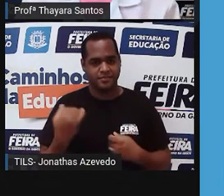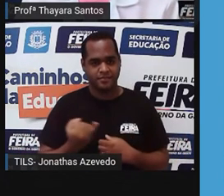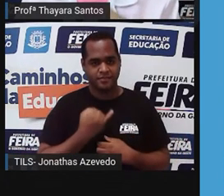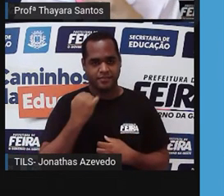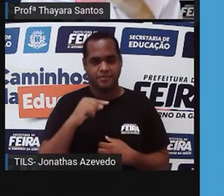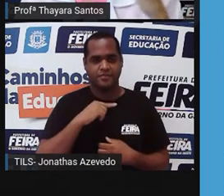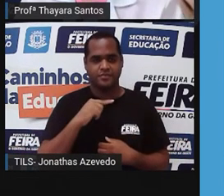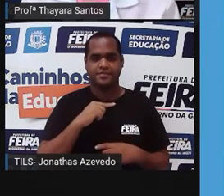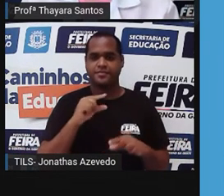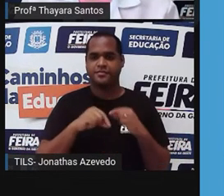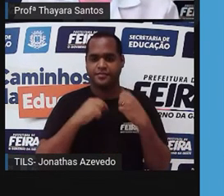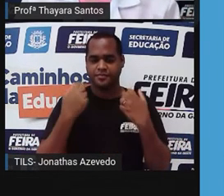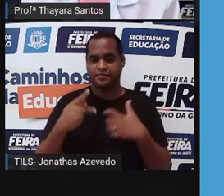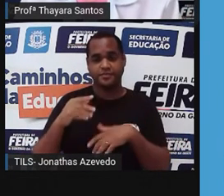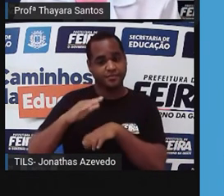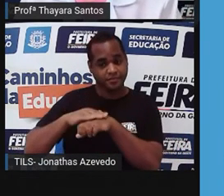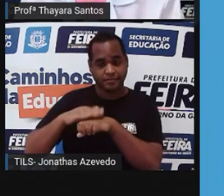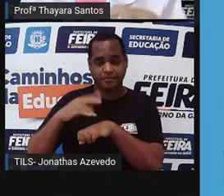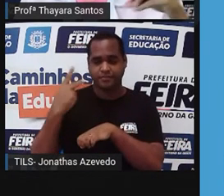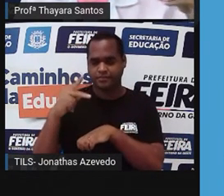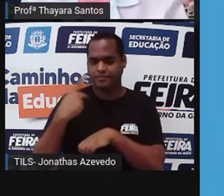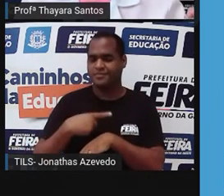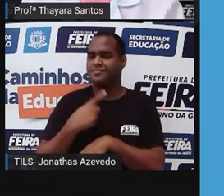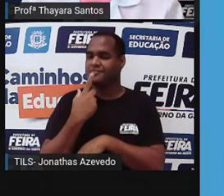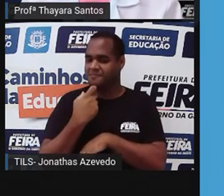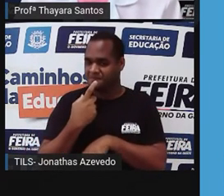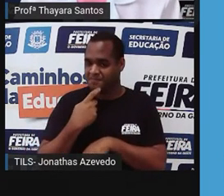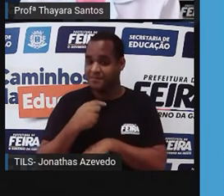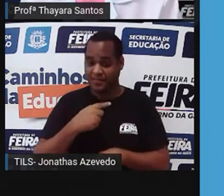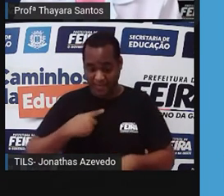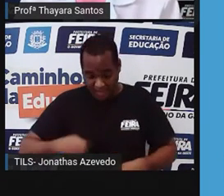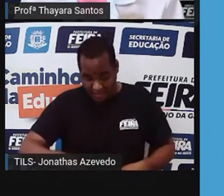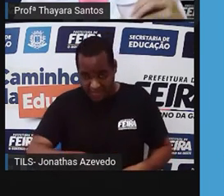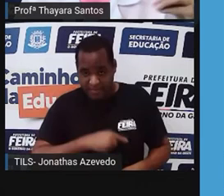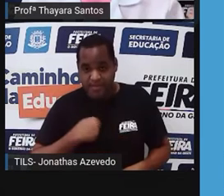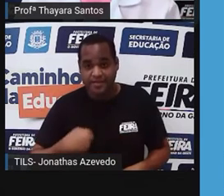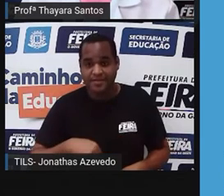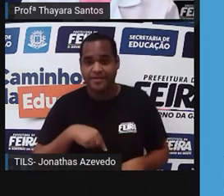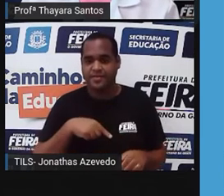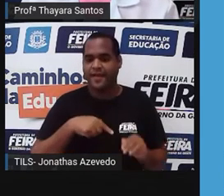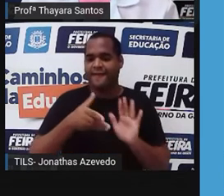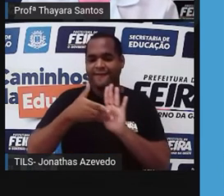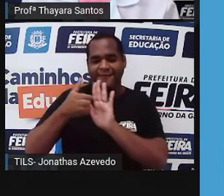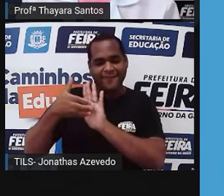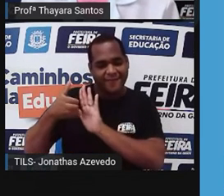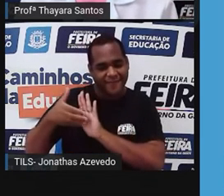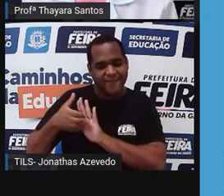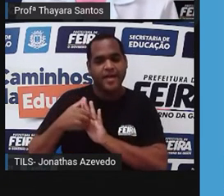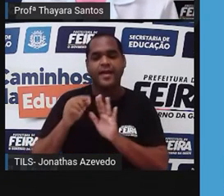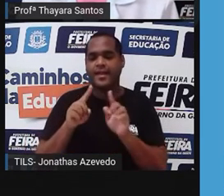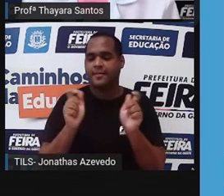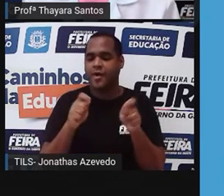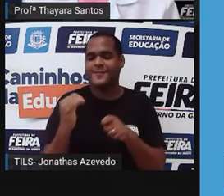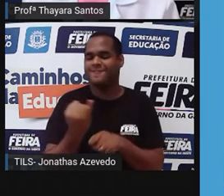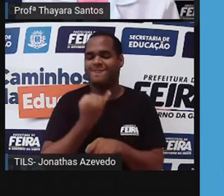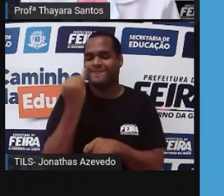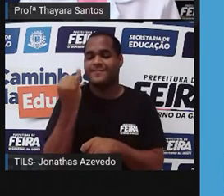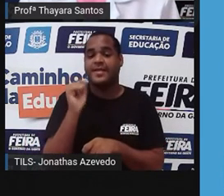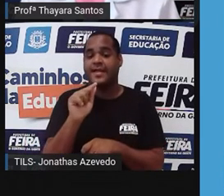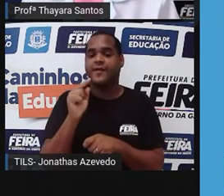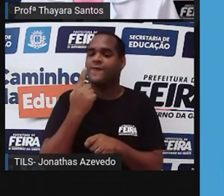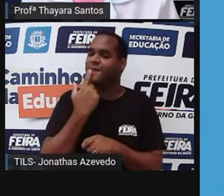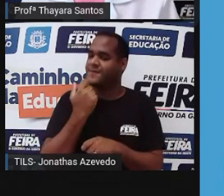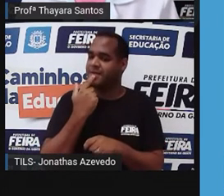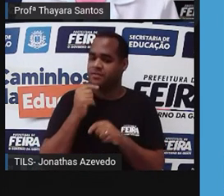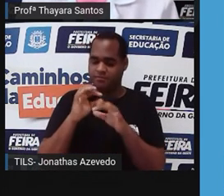sangue. O sangue vai fazer essa distribuição. Então, o sistema digestório, ele retira os nutrientes dos alimentos e o sangue vai lá e